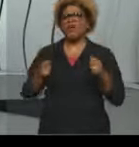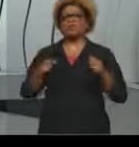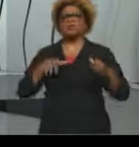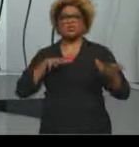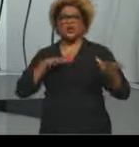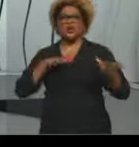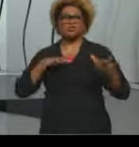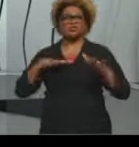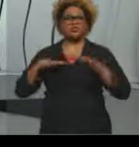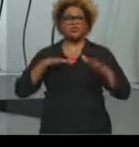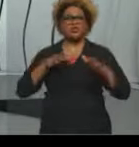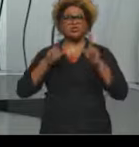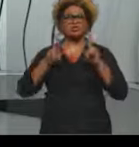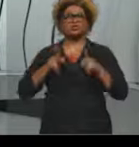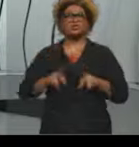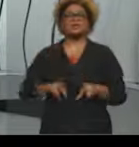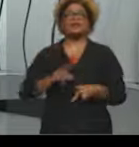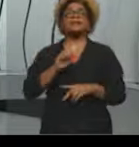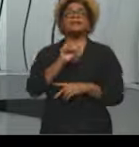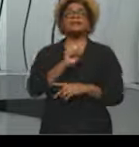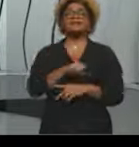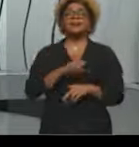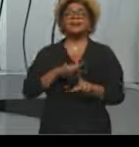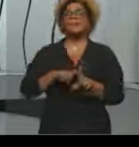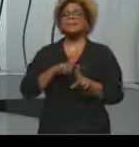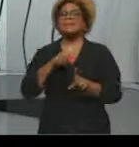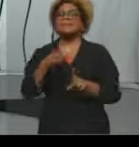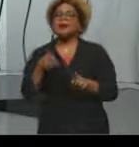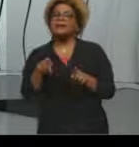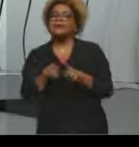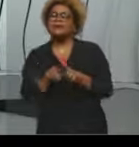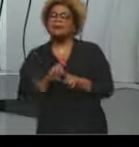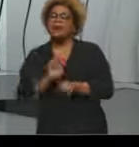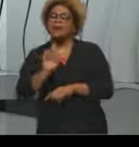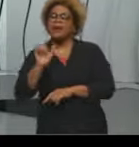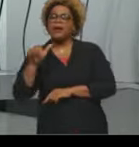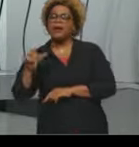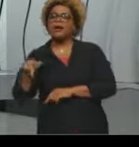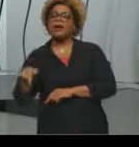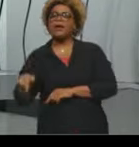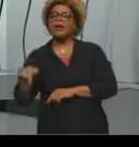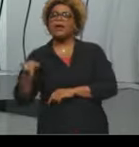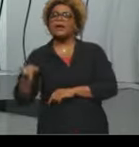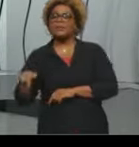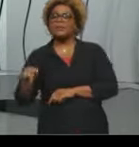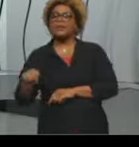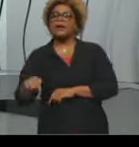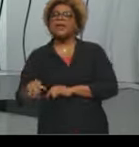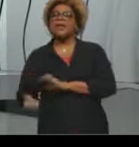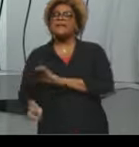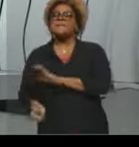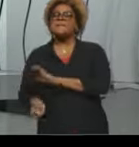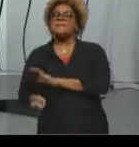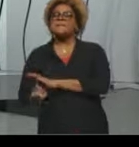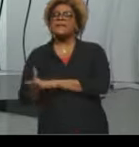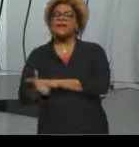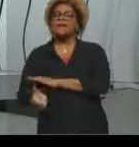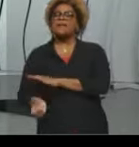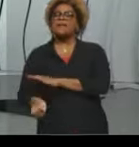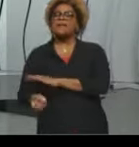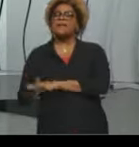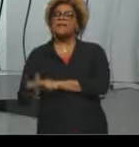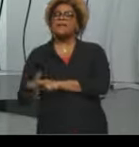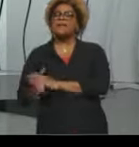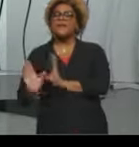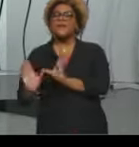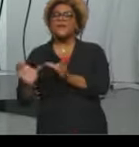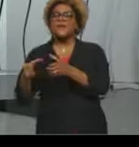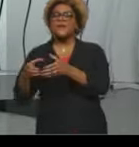agitações aí, vamos dizer, mas, ao mesmo tempo, há aí um grande número de benefícios aos empresários, né, esses